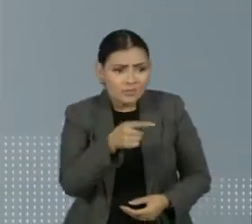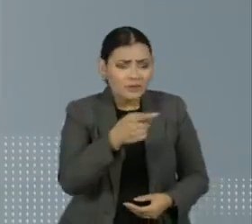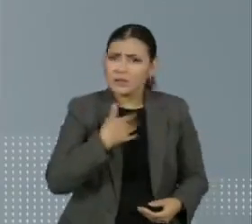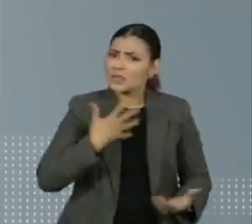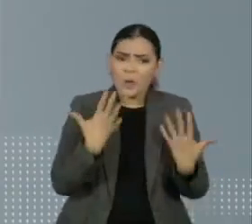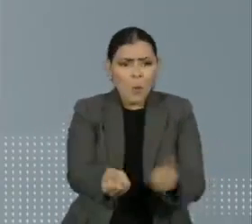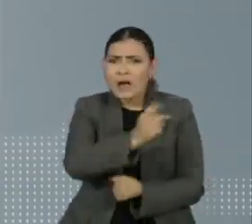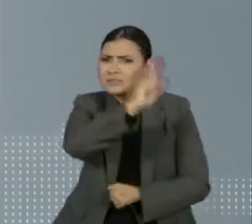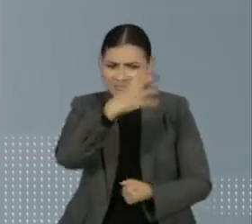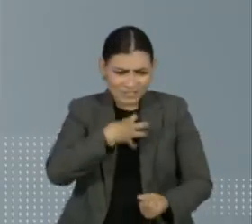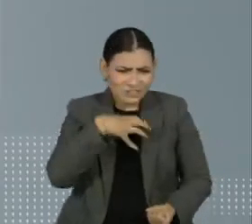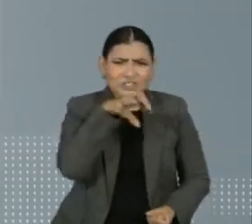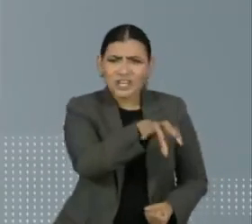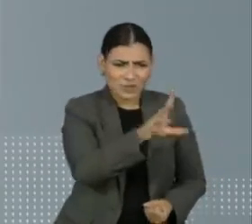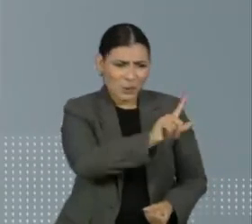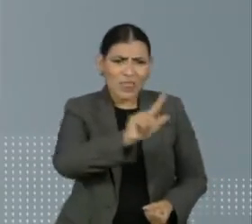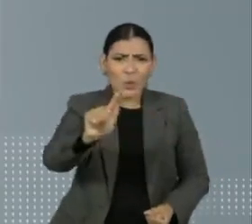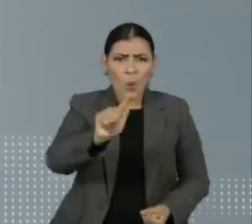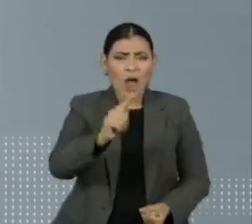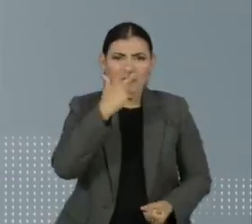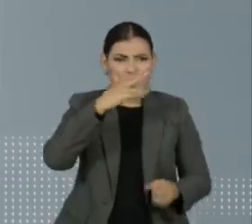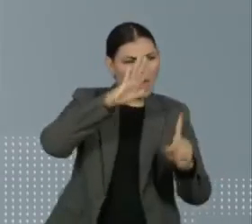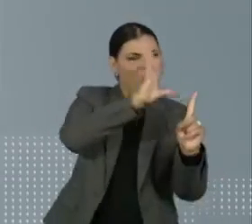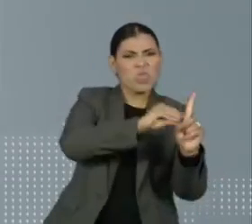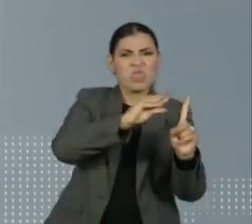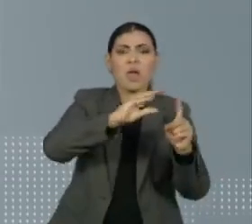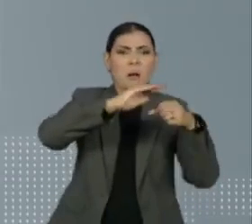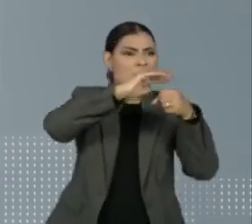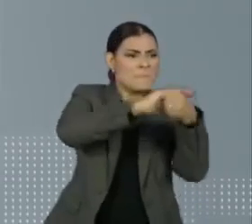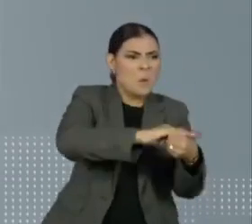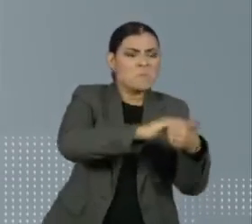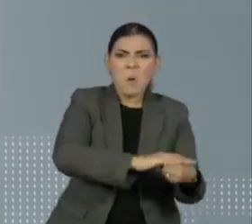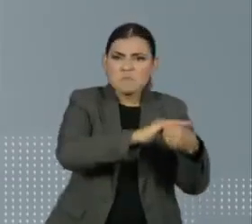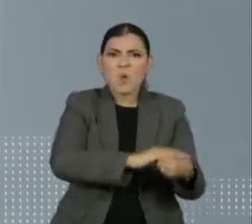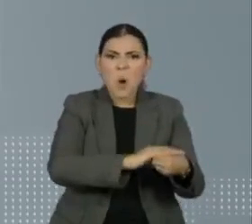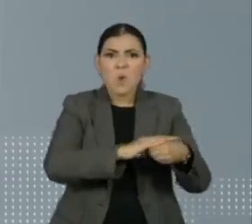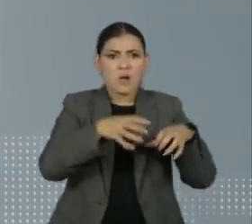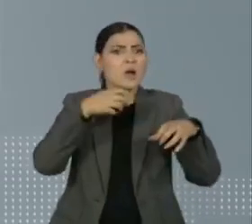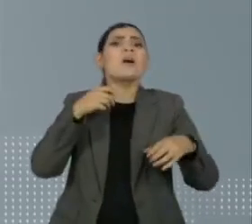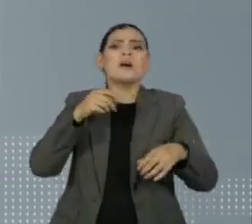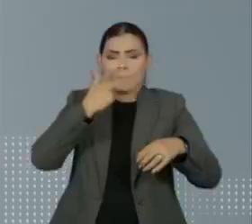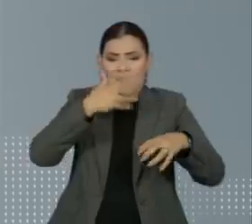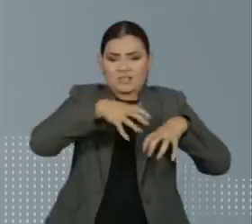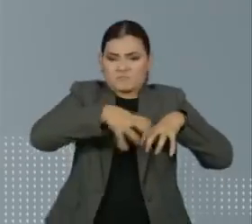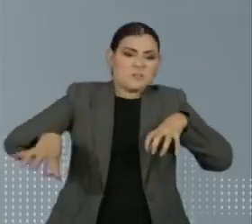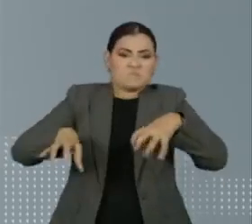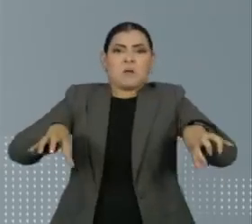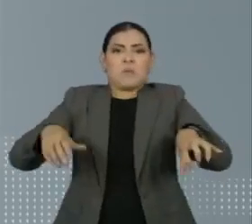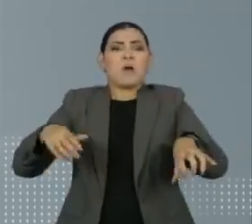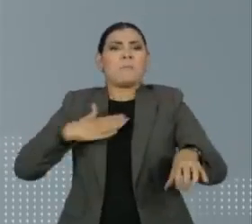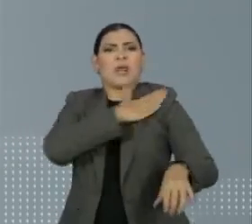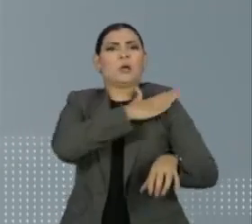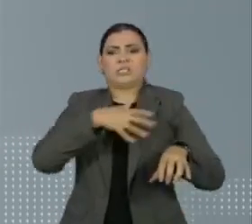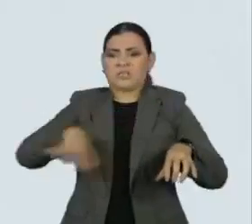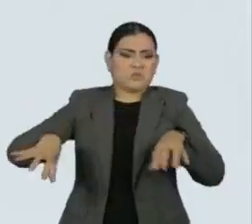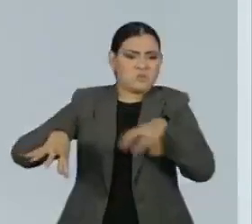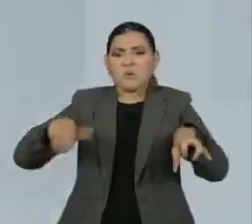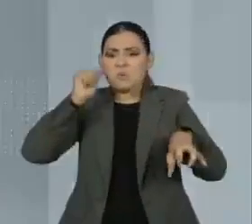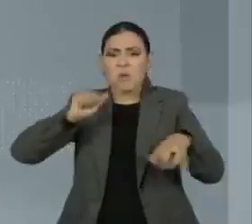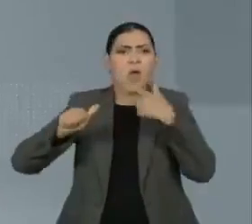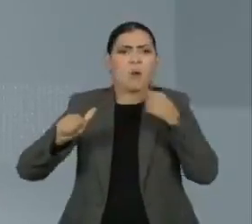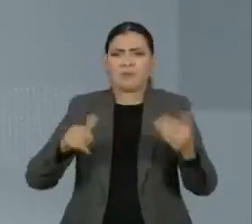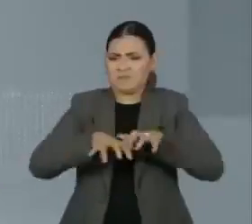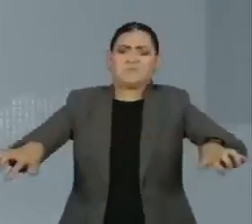repudia a utilização de linguagem sexista e humilhante contra vítimas mulheres no âmbito do Poder Judiciário.